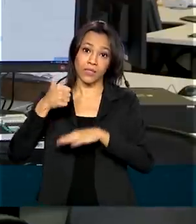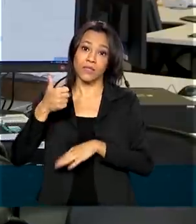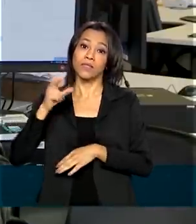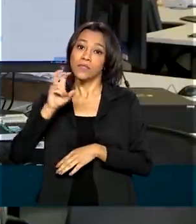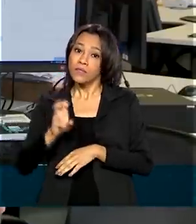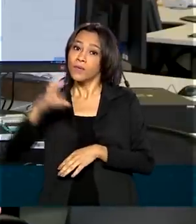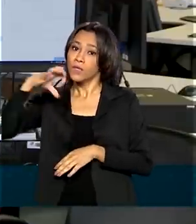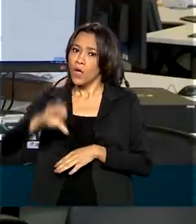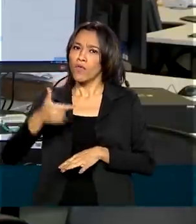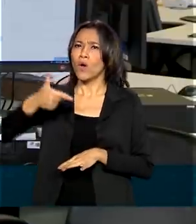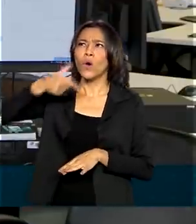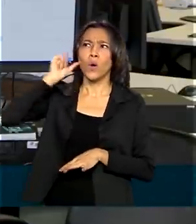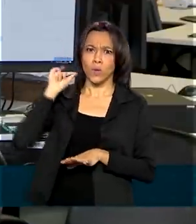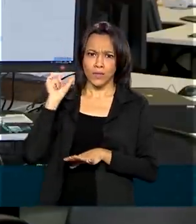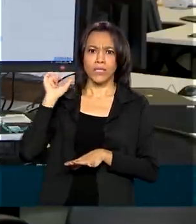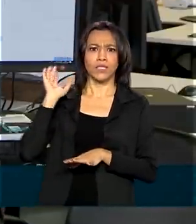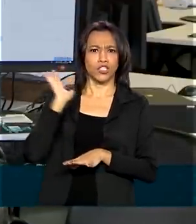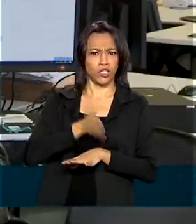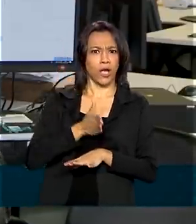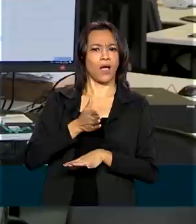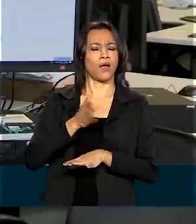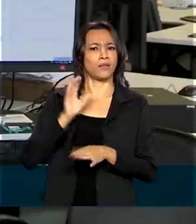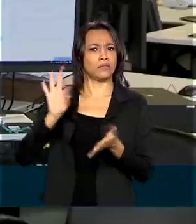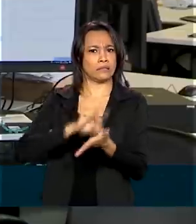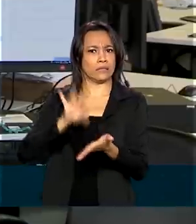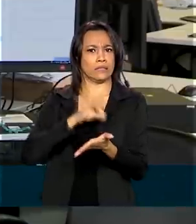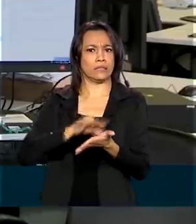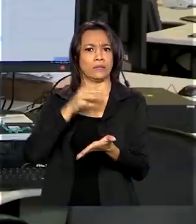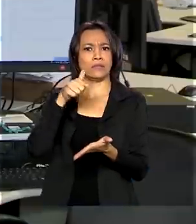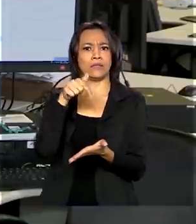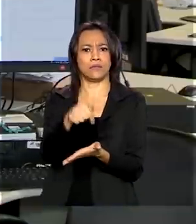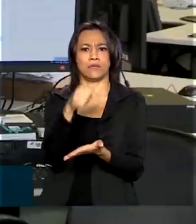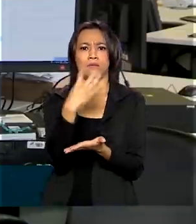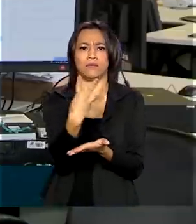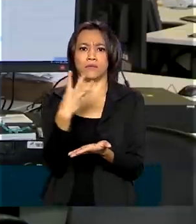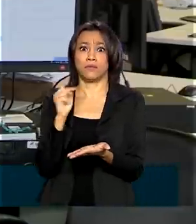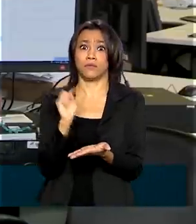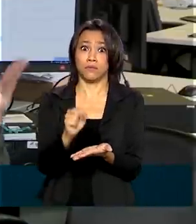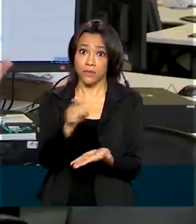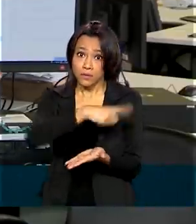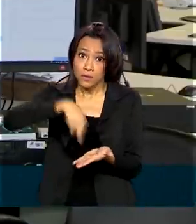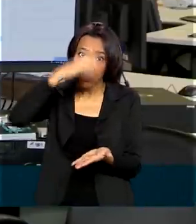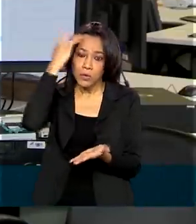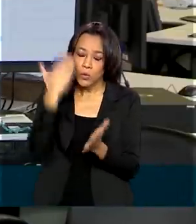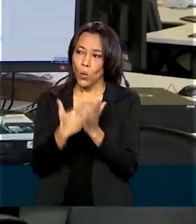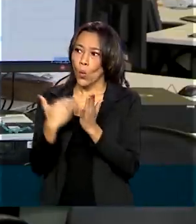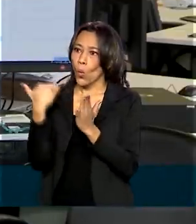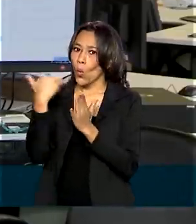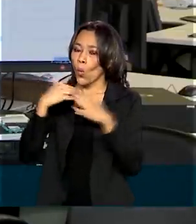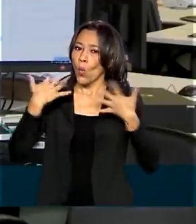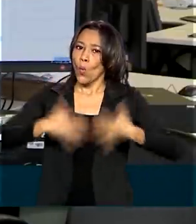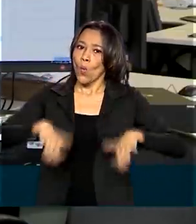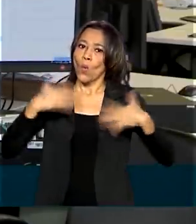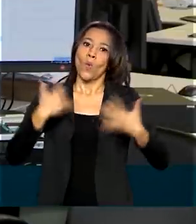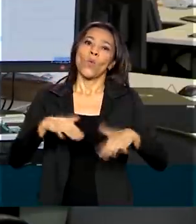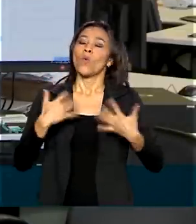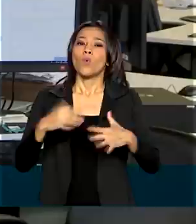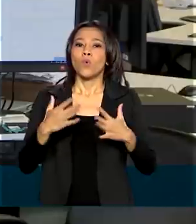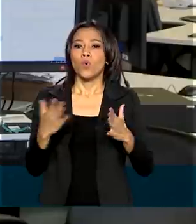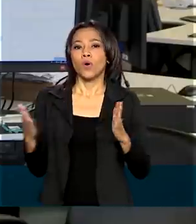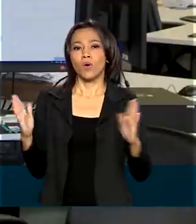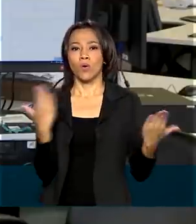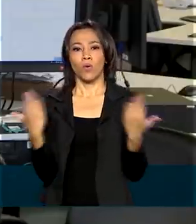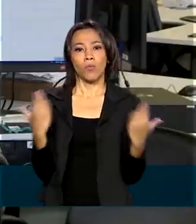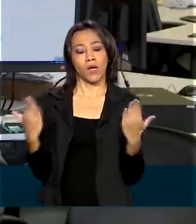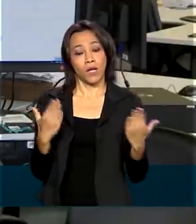ontem, o número de inscritos gera de mais de 74 mil candidatos. O número supera o total registrado no segundo semestre